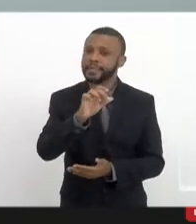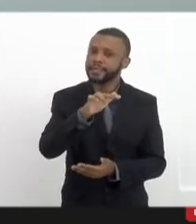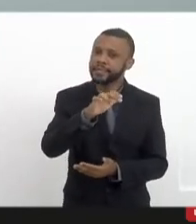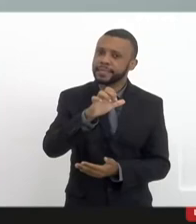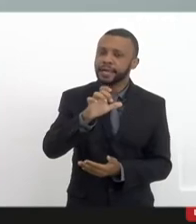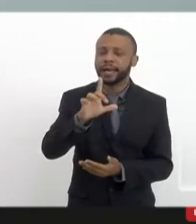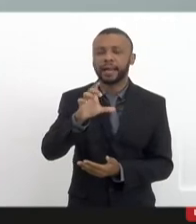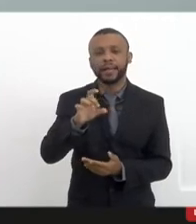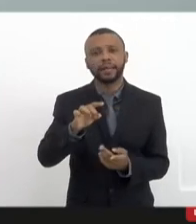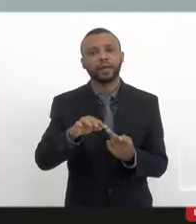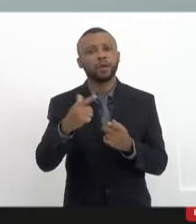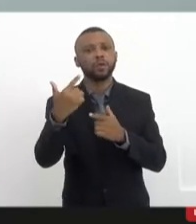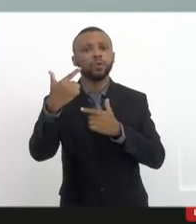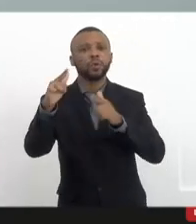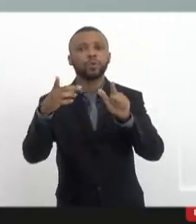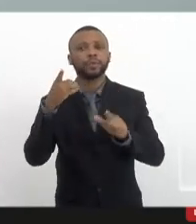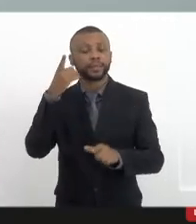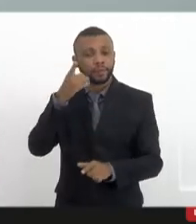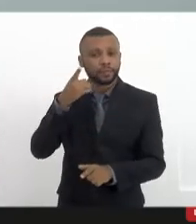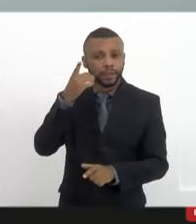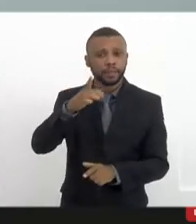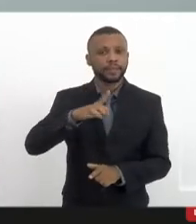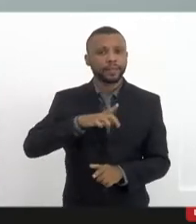participantes da audiência tem algum outro apontamento.